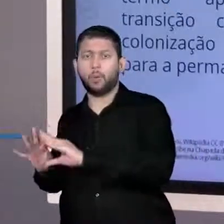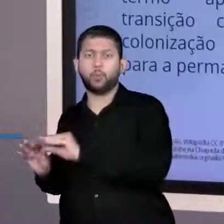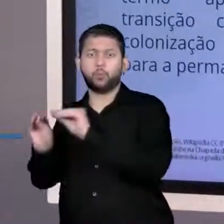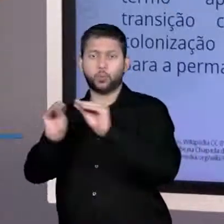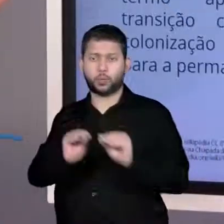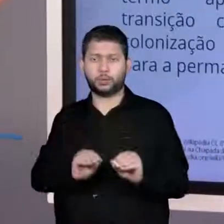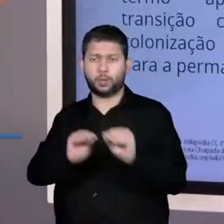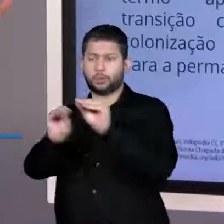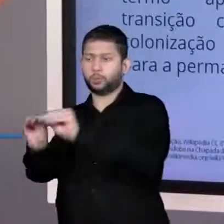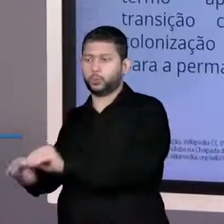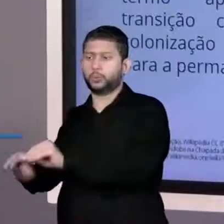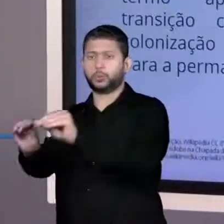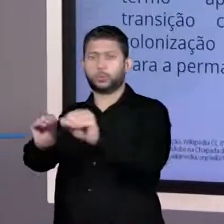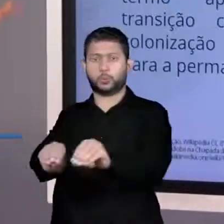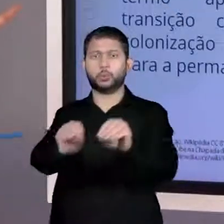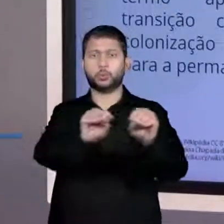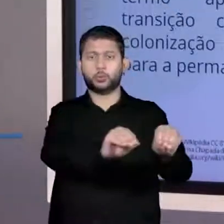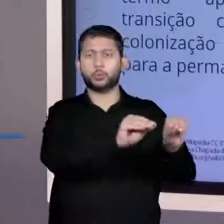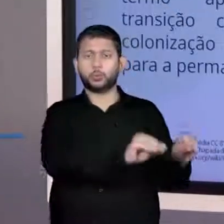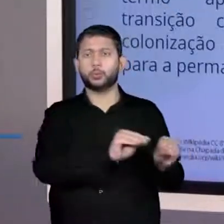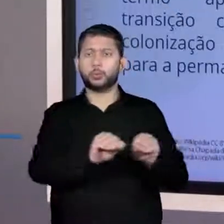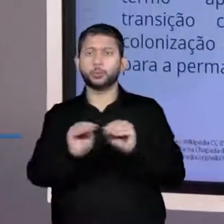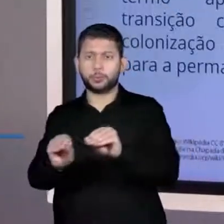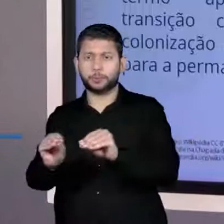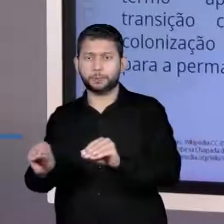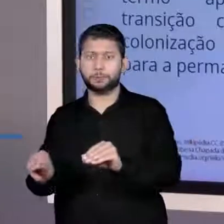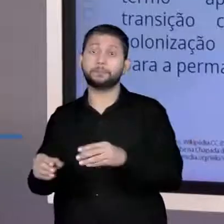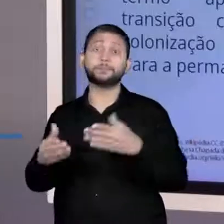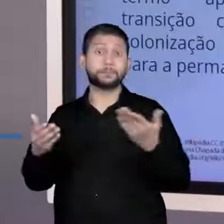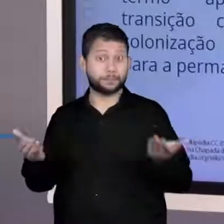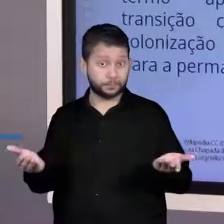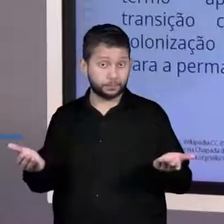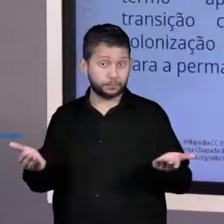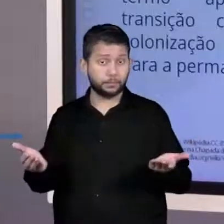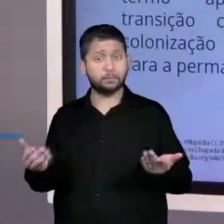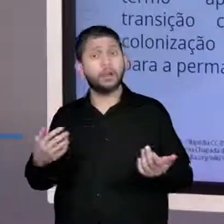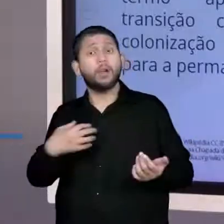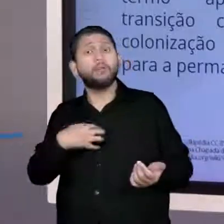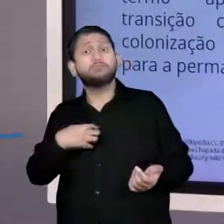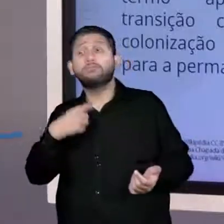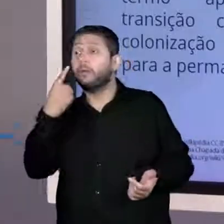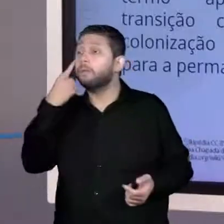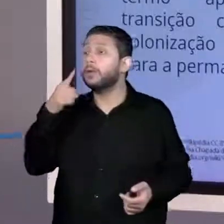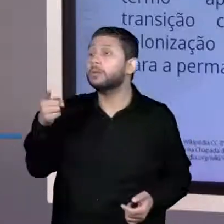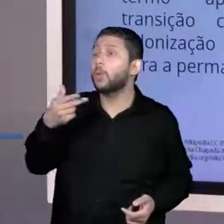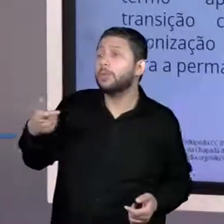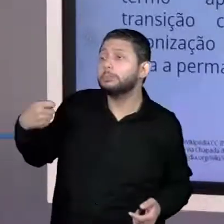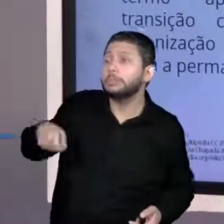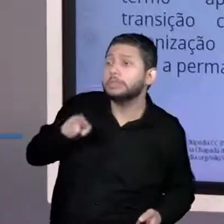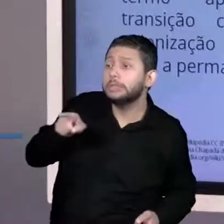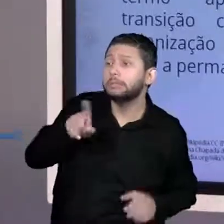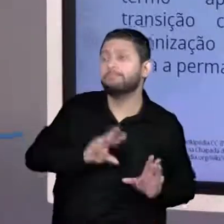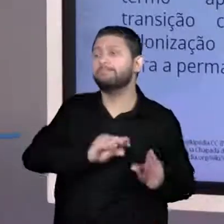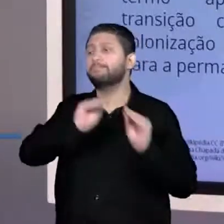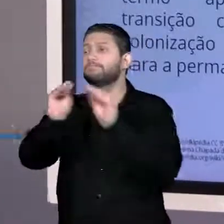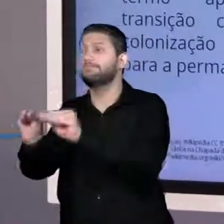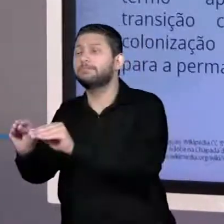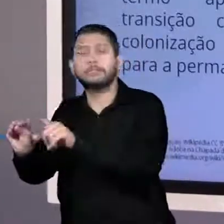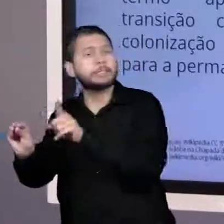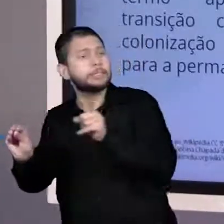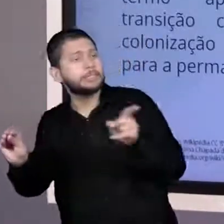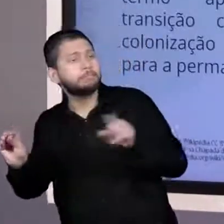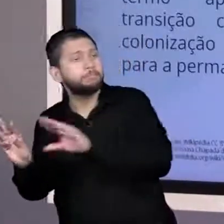família ou o grupo social migra de lugar para lugar de acordo com a sua necessidade. E o